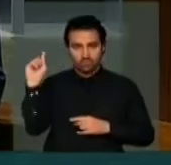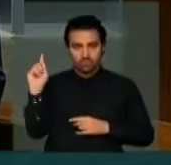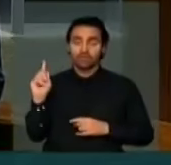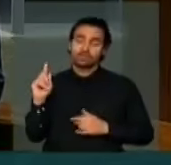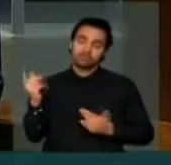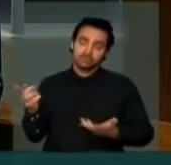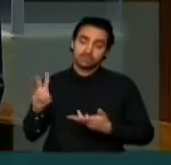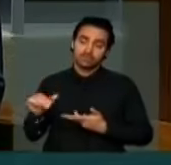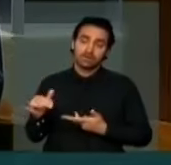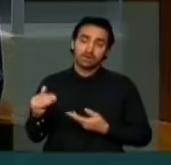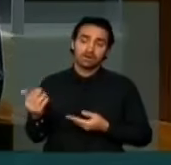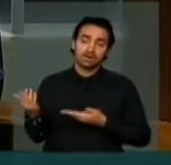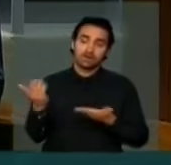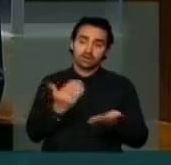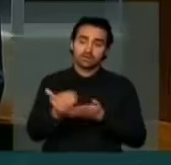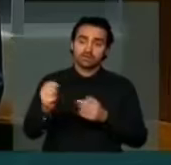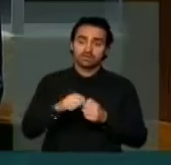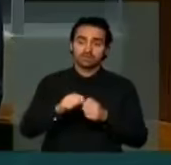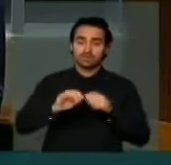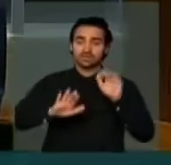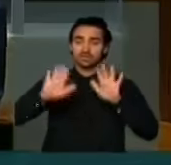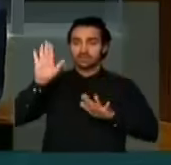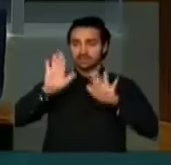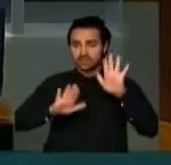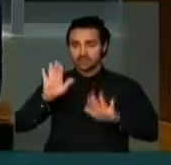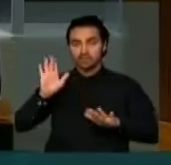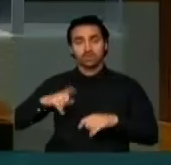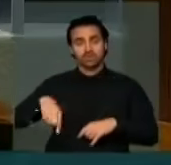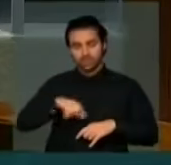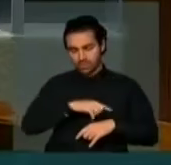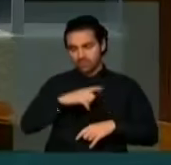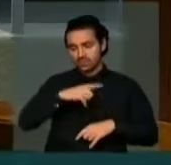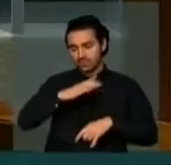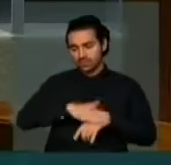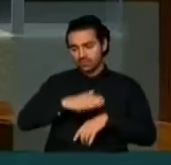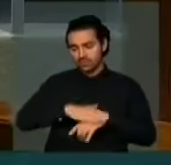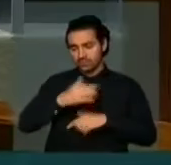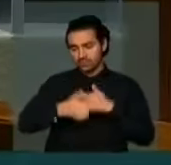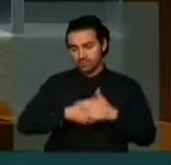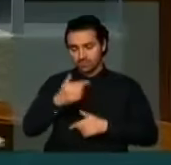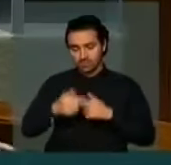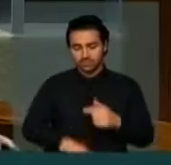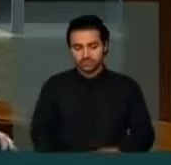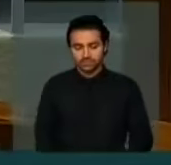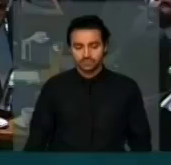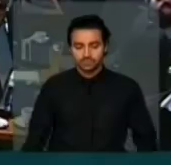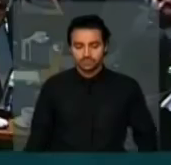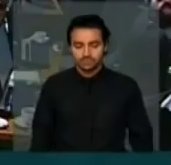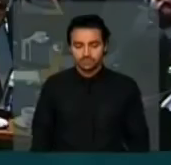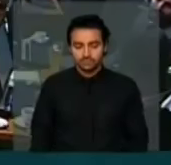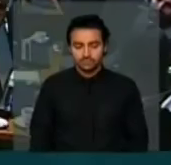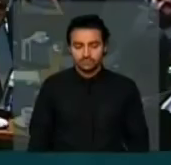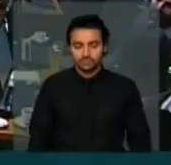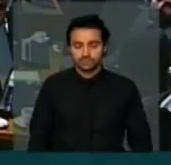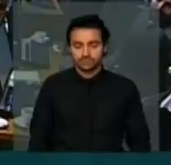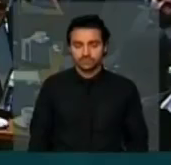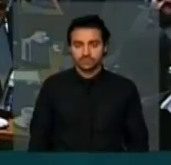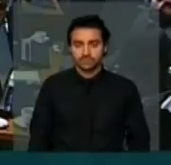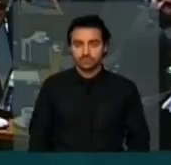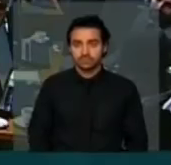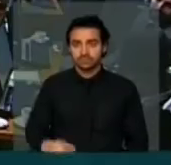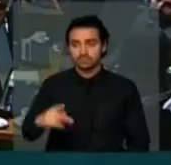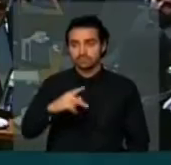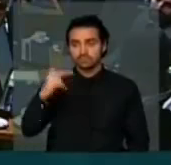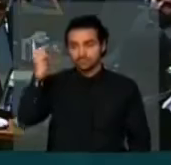vai levar para a licitação. Nós estamos tomando as nossas providências. Muito obrigado, novo deputado. PT de São Paulo,